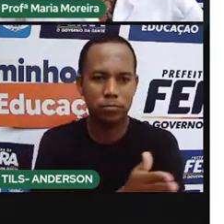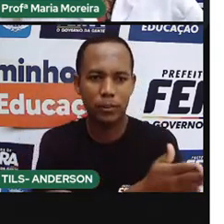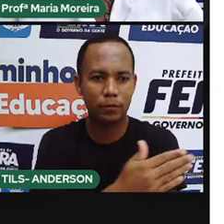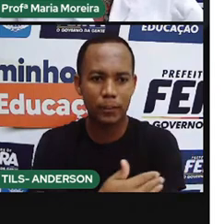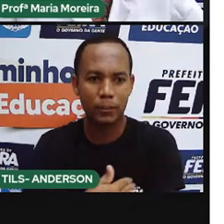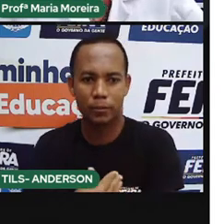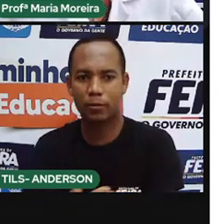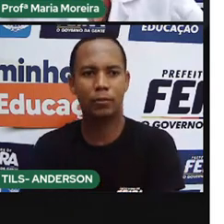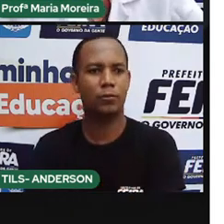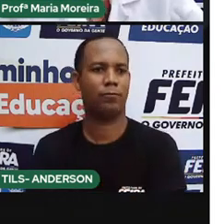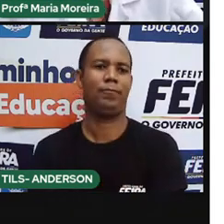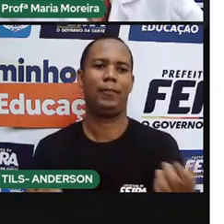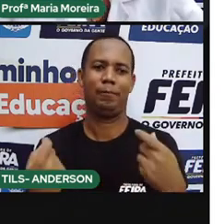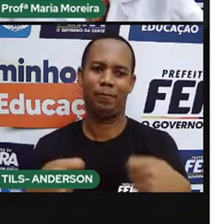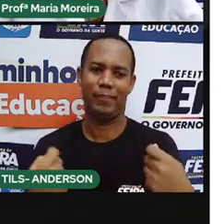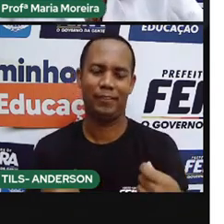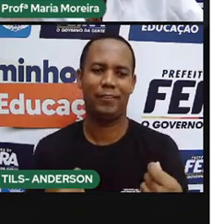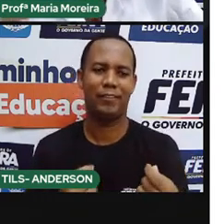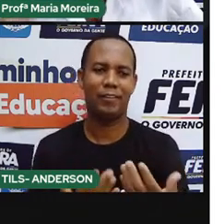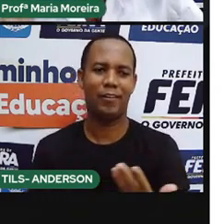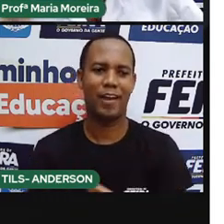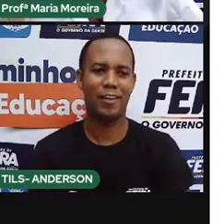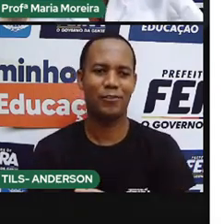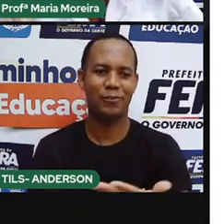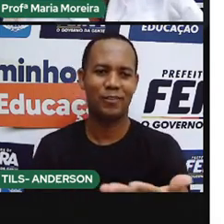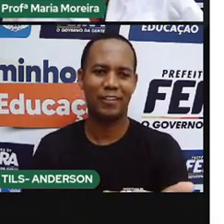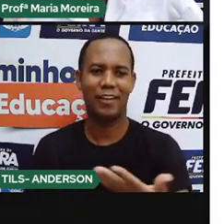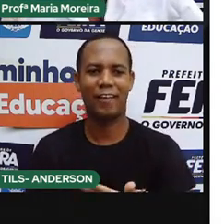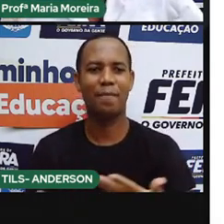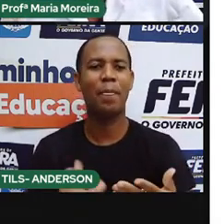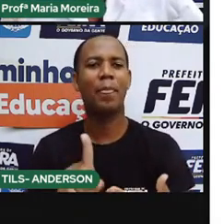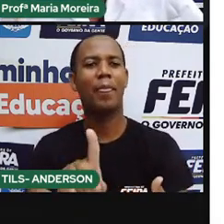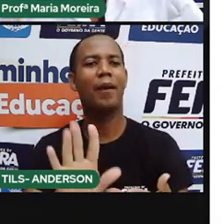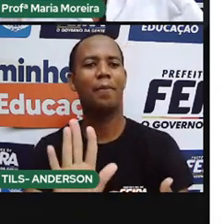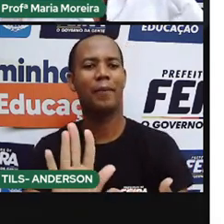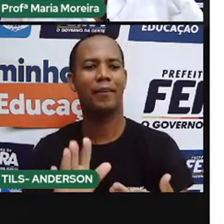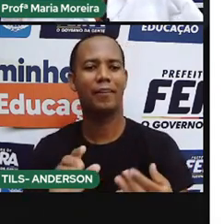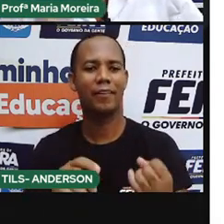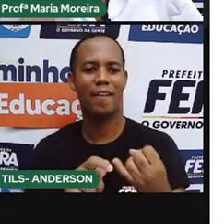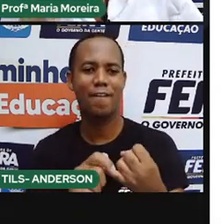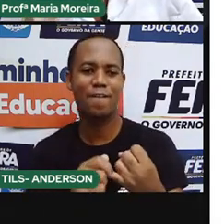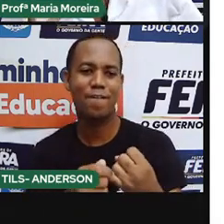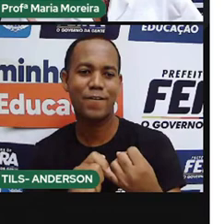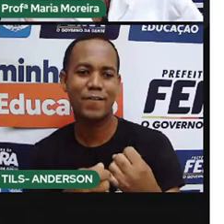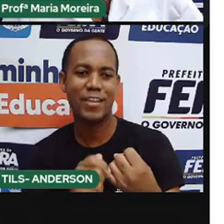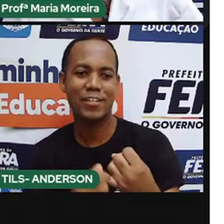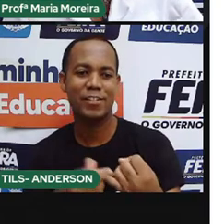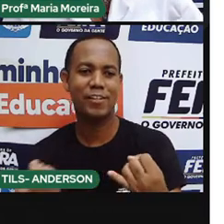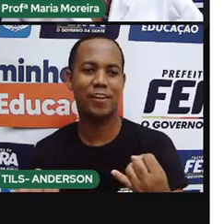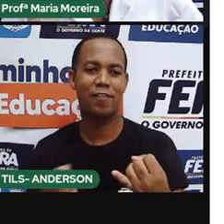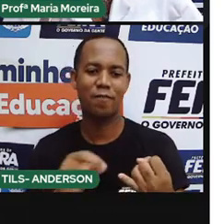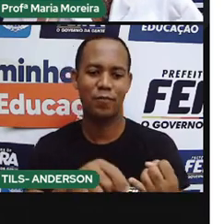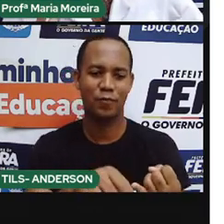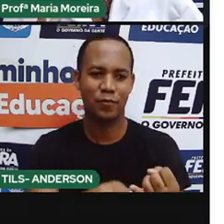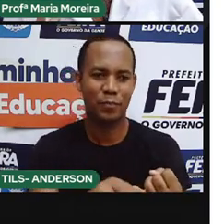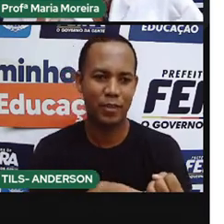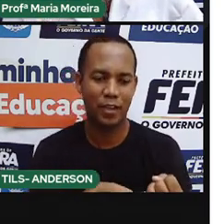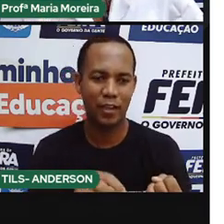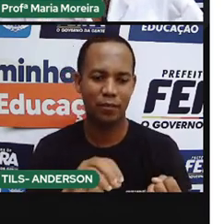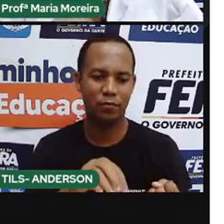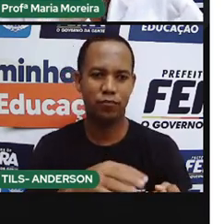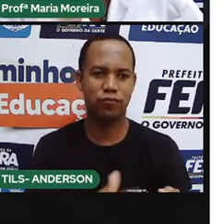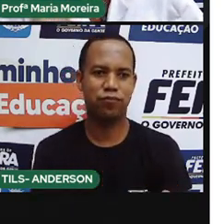aqui embaixo, plantou feijão, a Pramaria plantou milho, o Anderson plantou feijão. Anderson vai compartilhar o feijão dele comigo